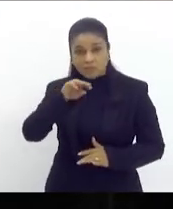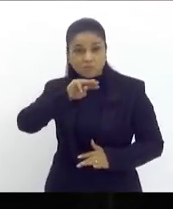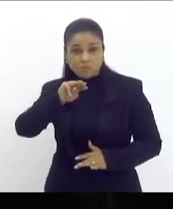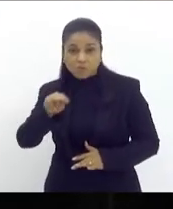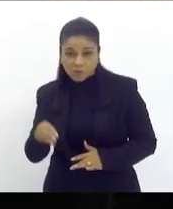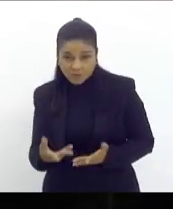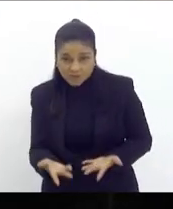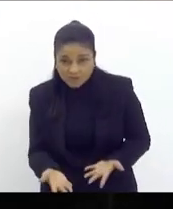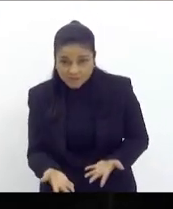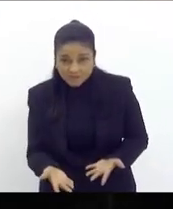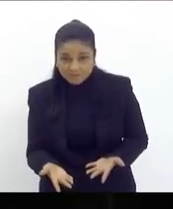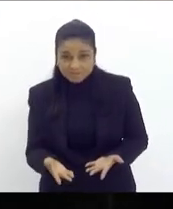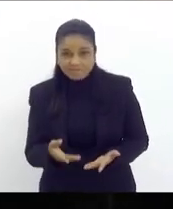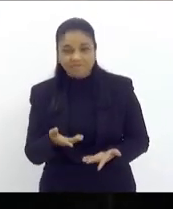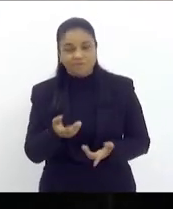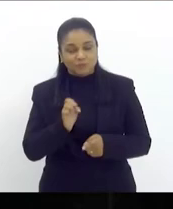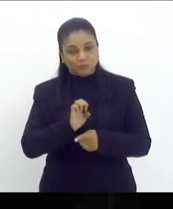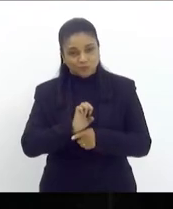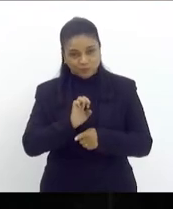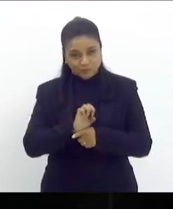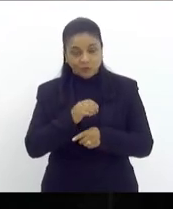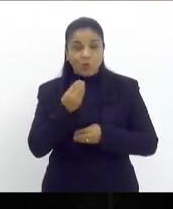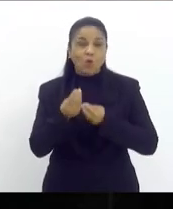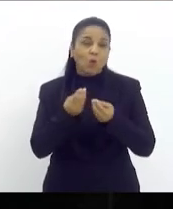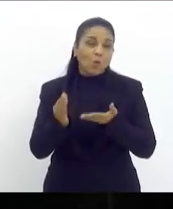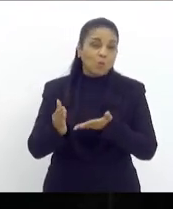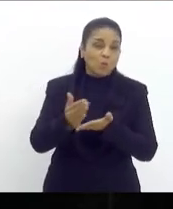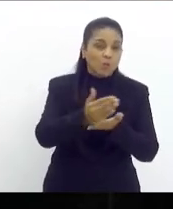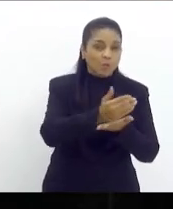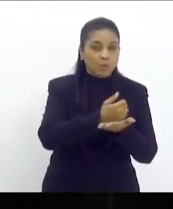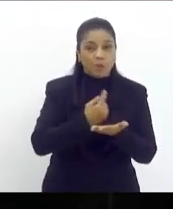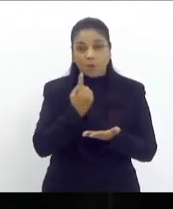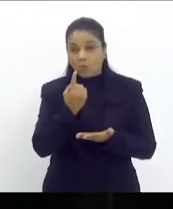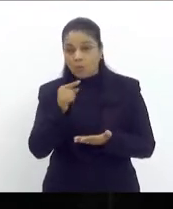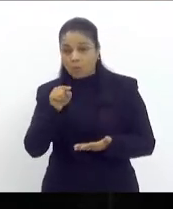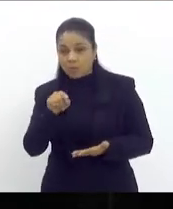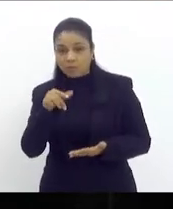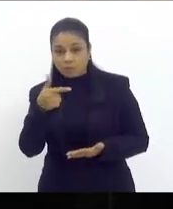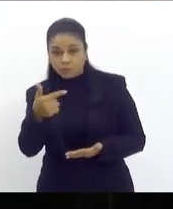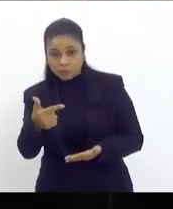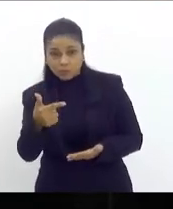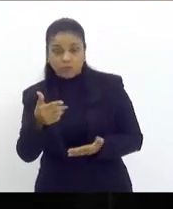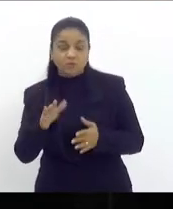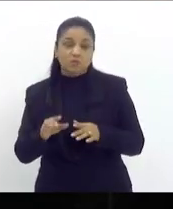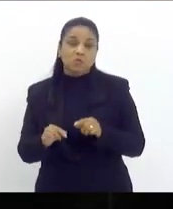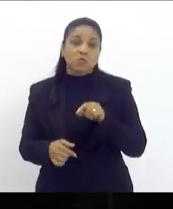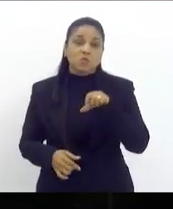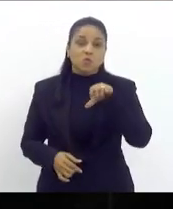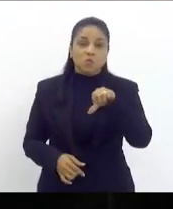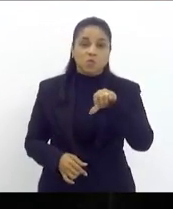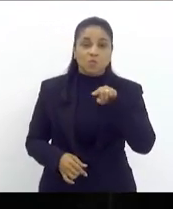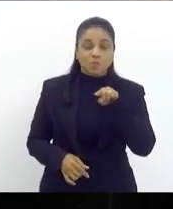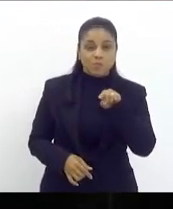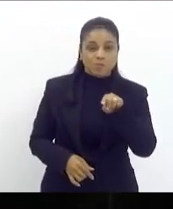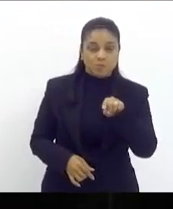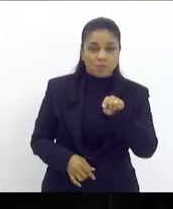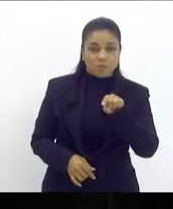como nós vamos recuperar 1,2 9,4 menos 1,2